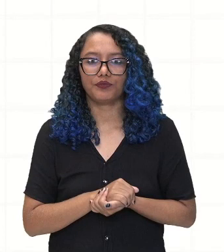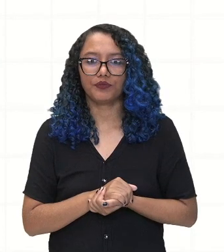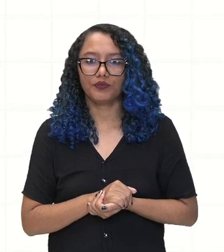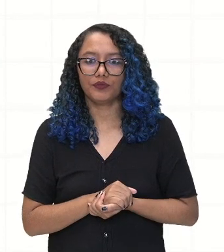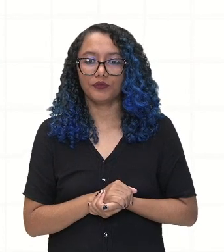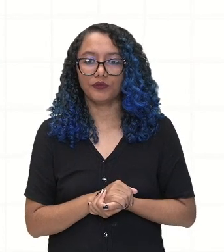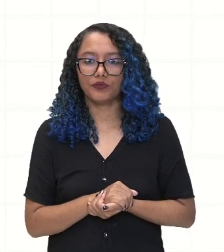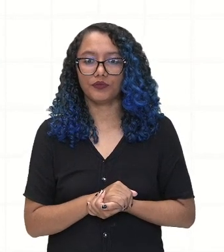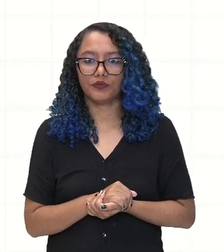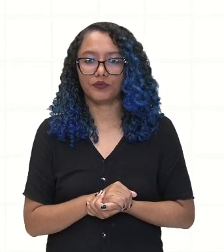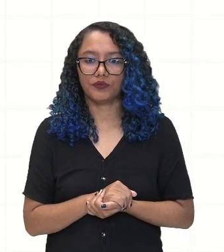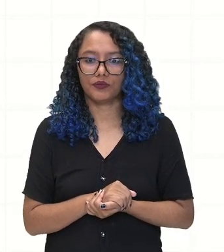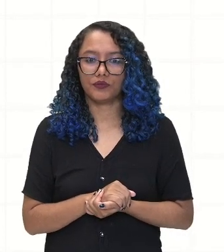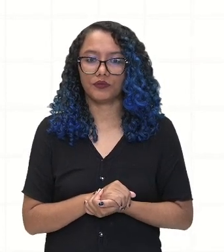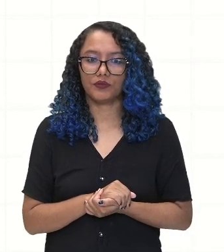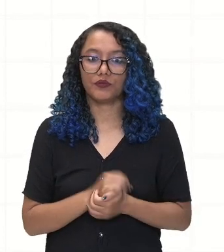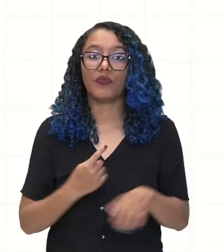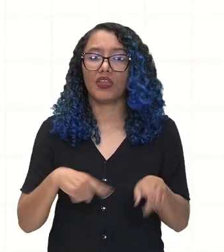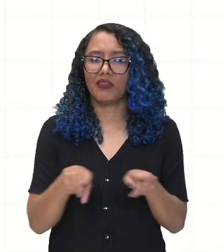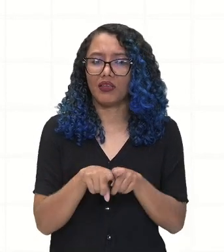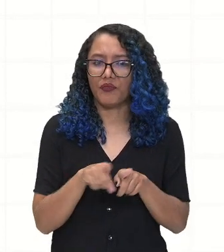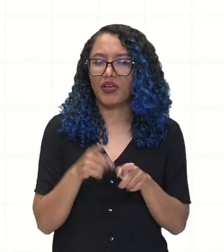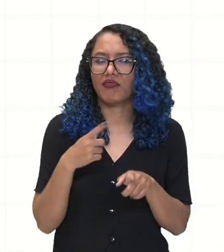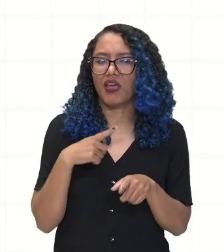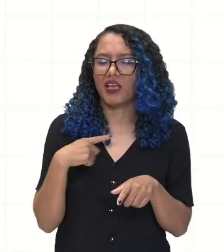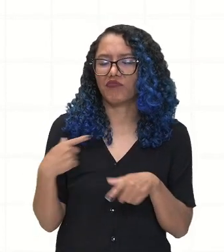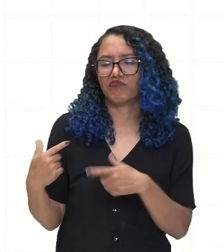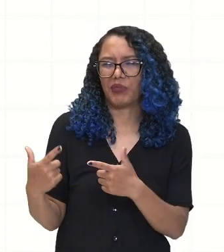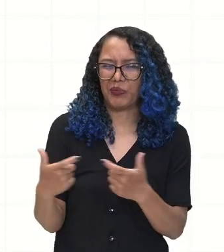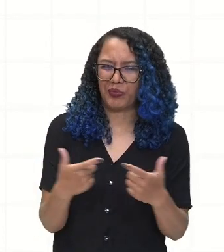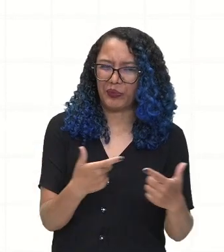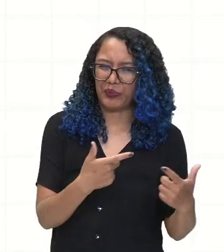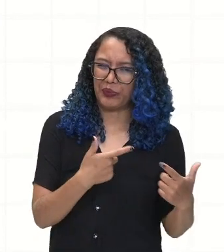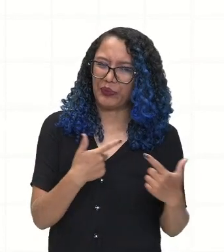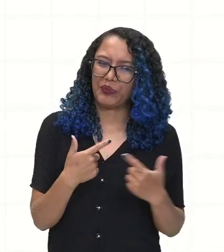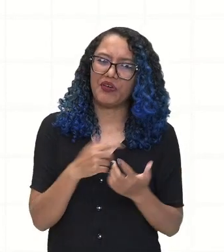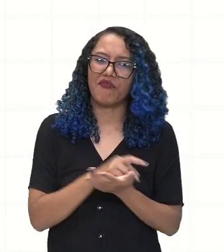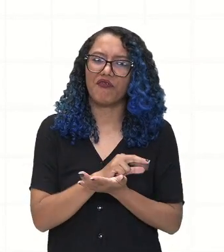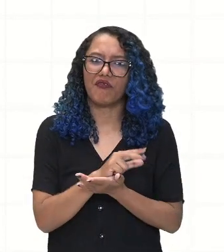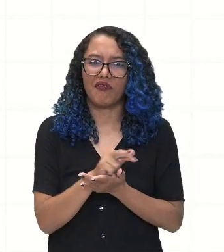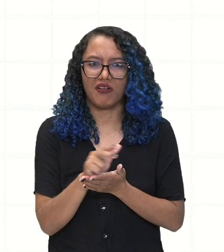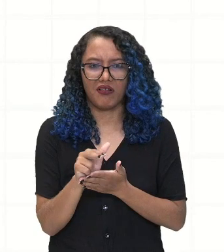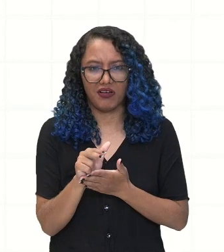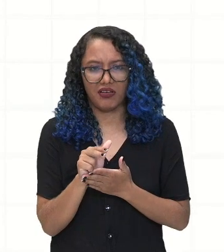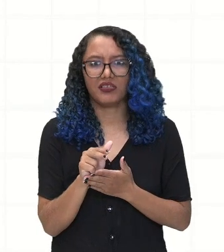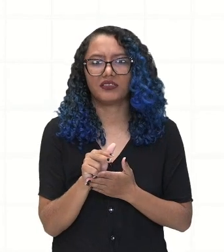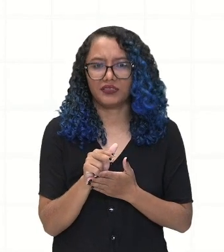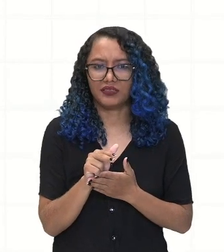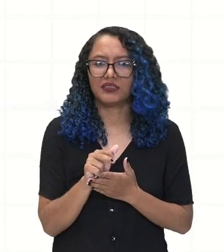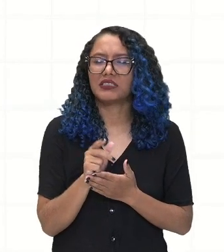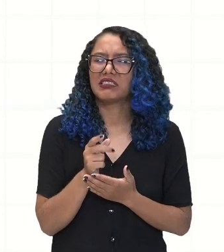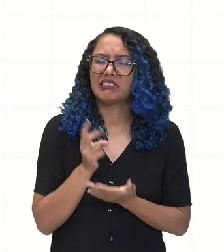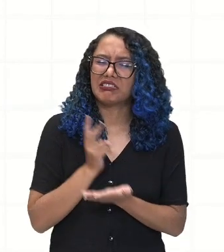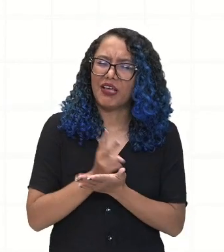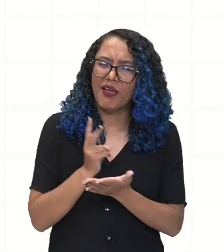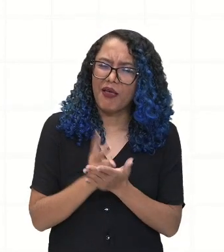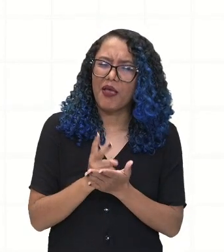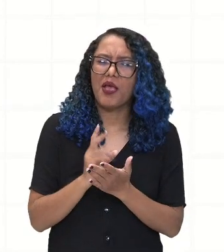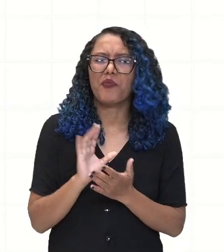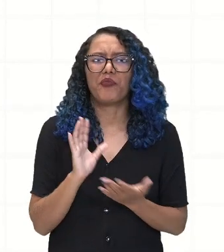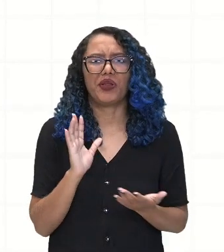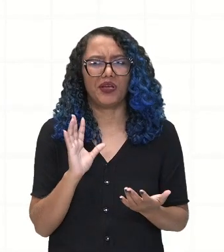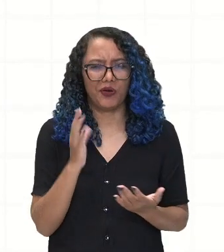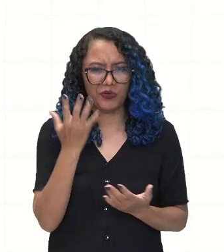que haverá guerras e conflitos entre tribos que eram recorrentes. Esses